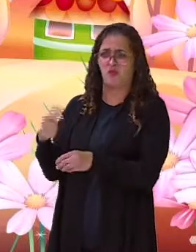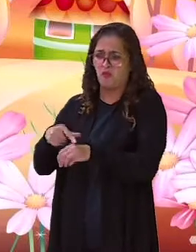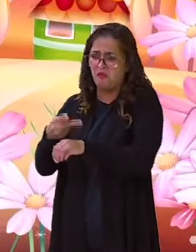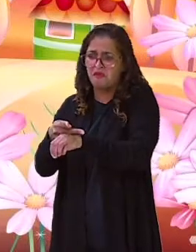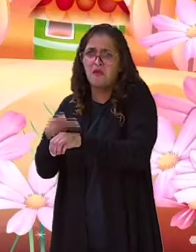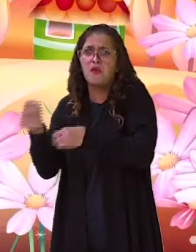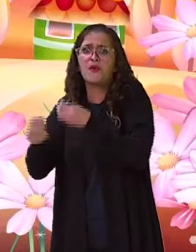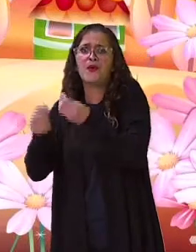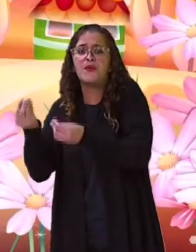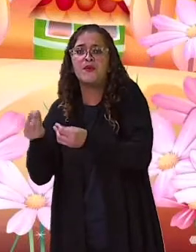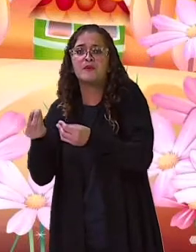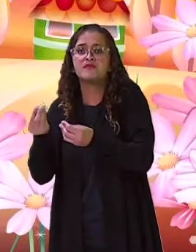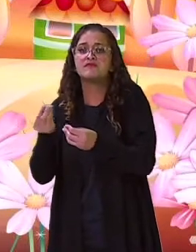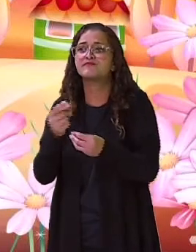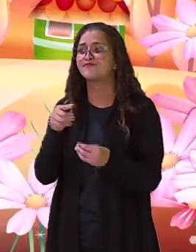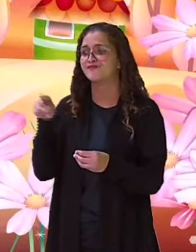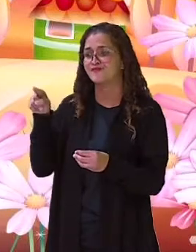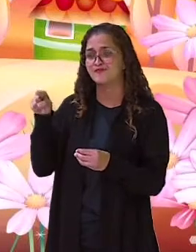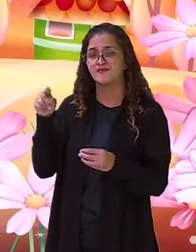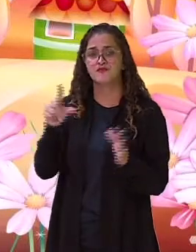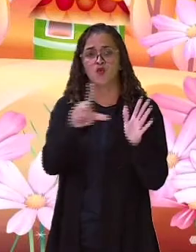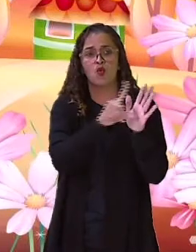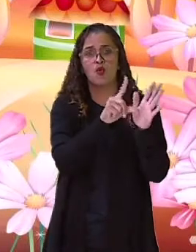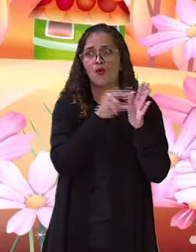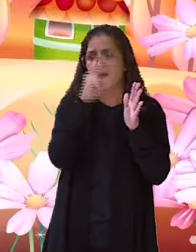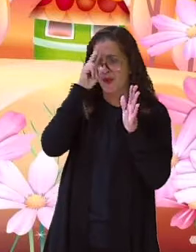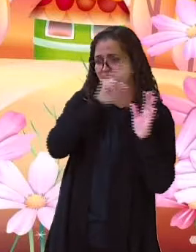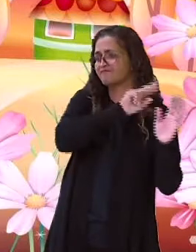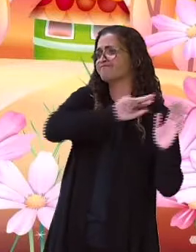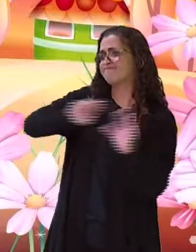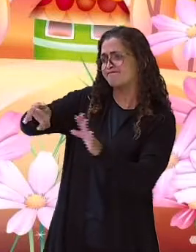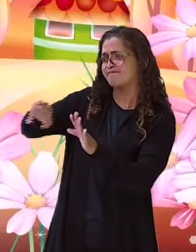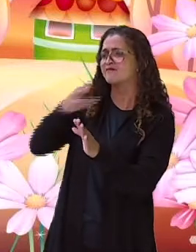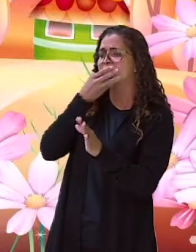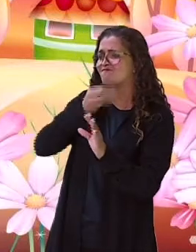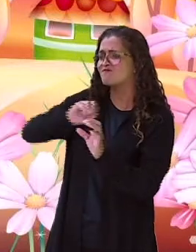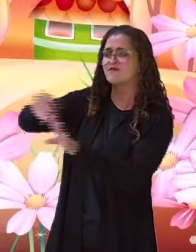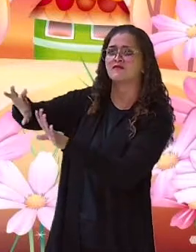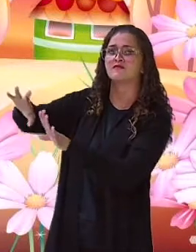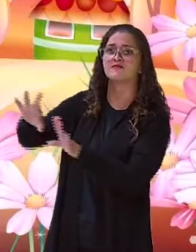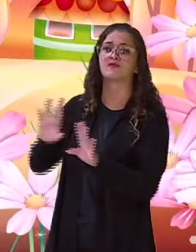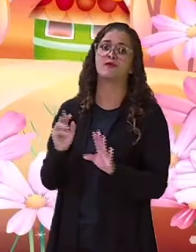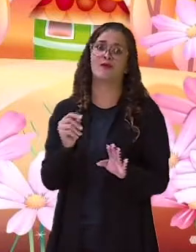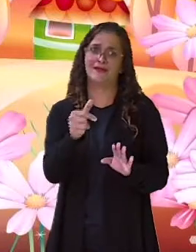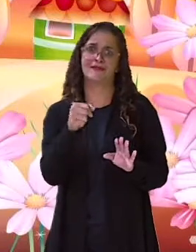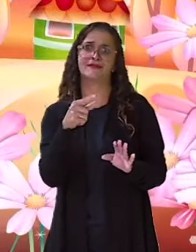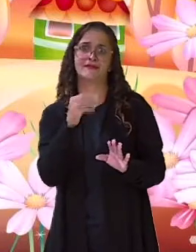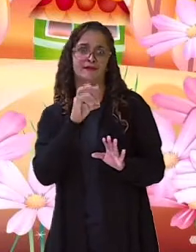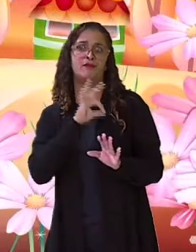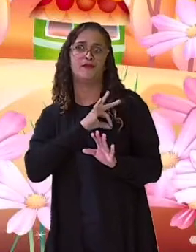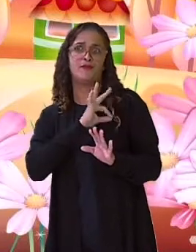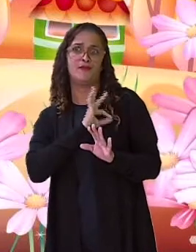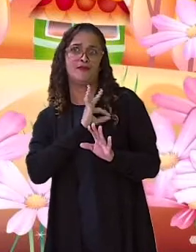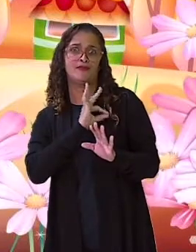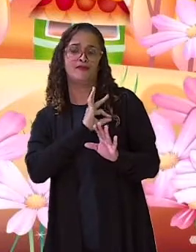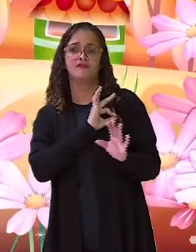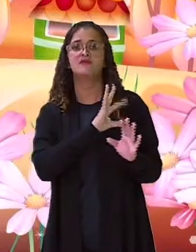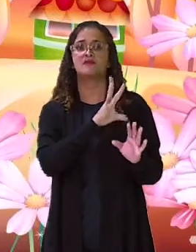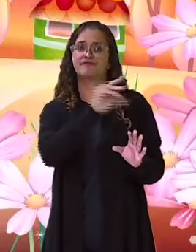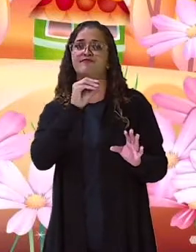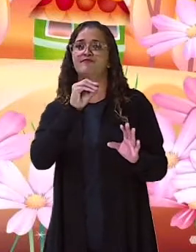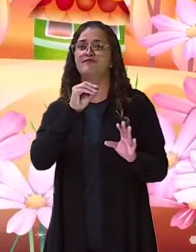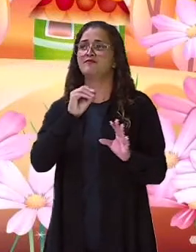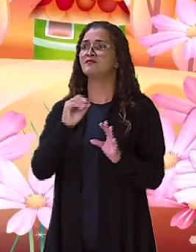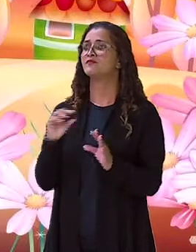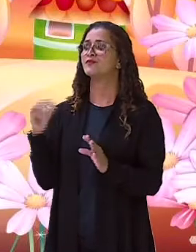sendo expulso da mercearia. Faltou pouco para o dono da loja não chamar a polícia. Confuso, voltou para a